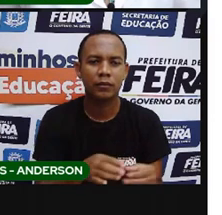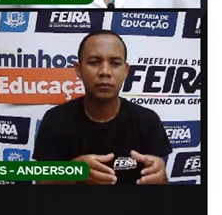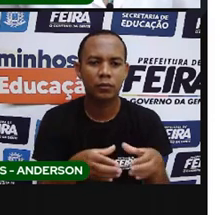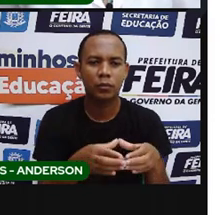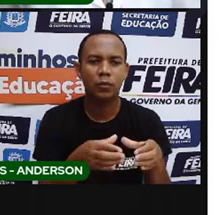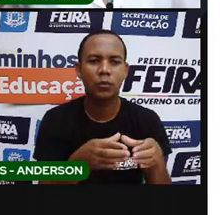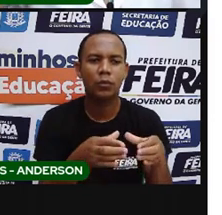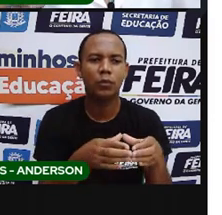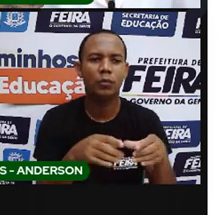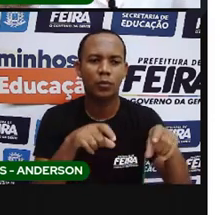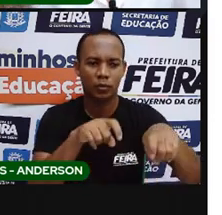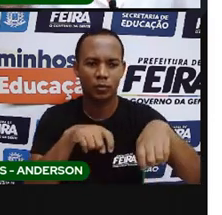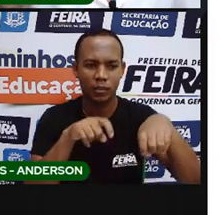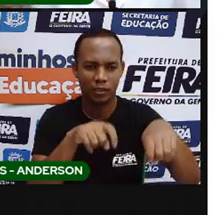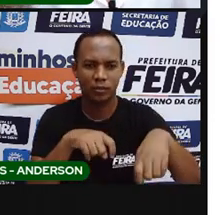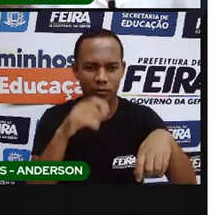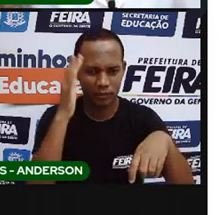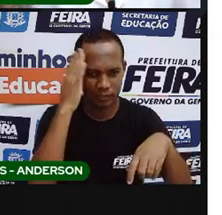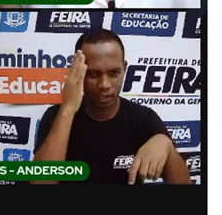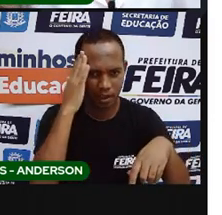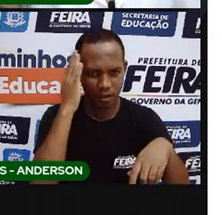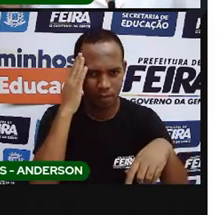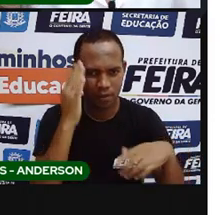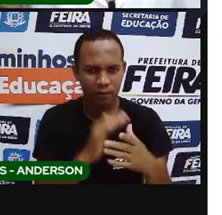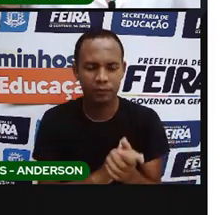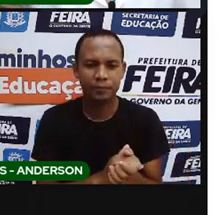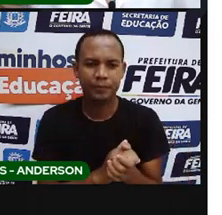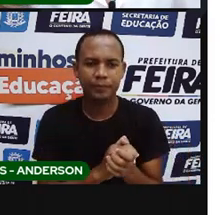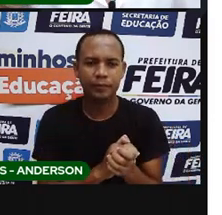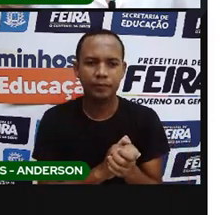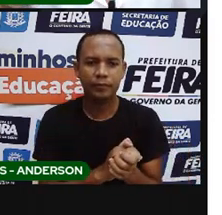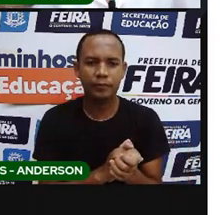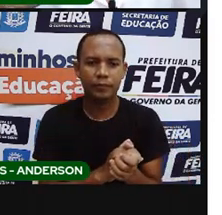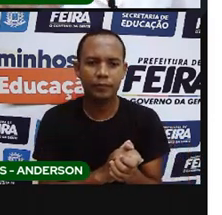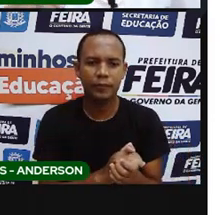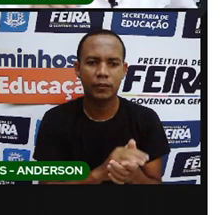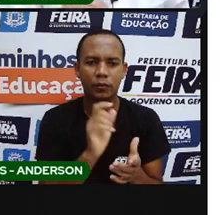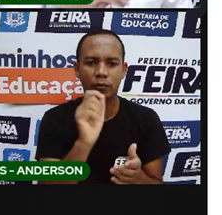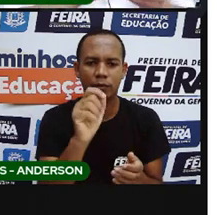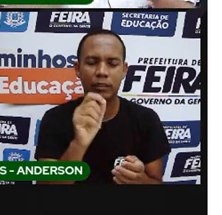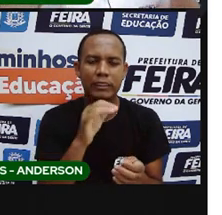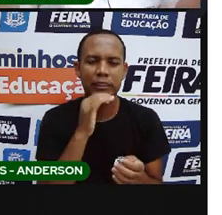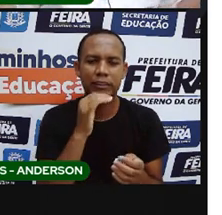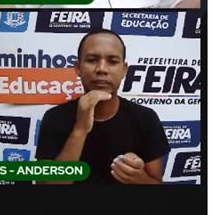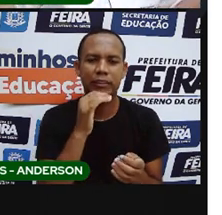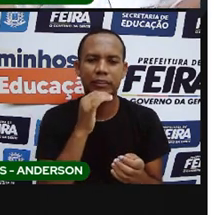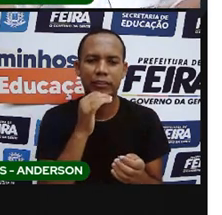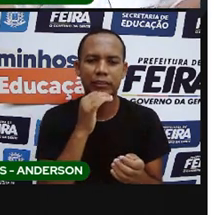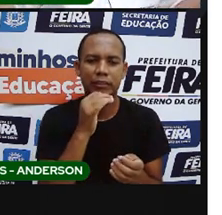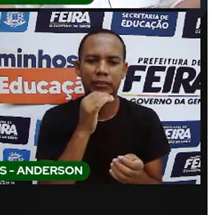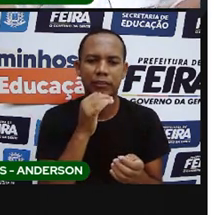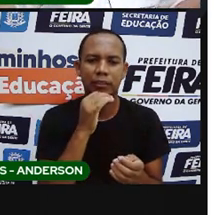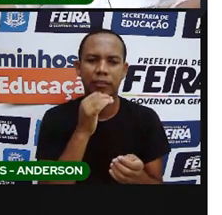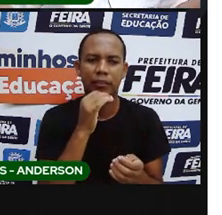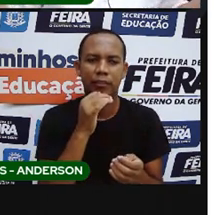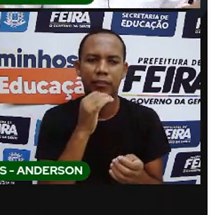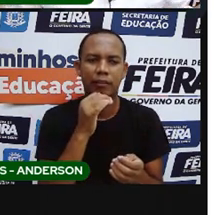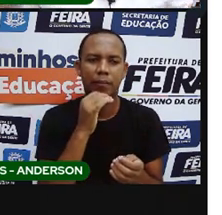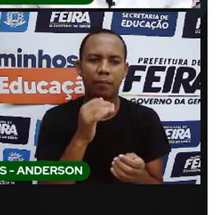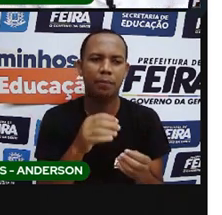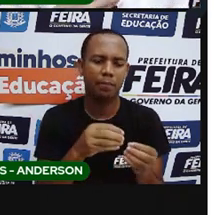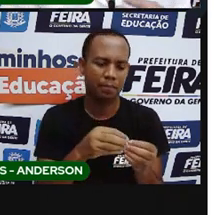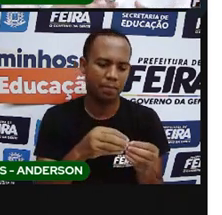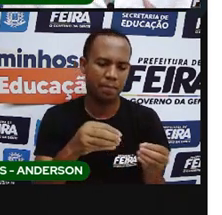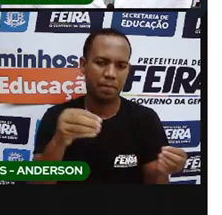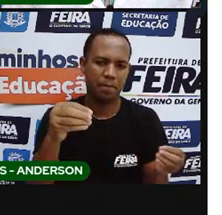Rural sabe muito bem. É uma espécie de... Não é sisal. É a folha da palmeira